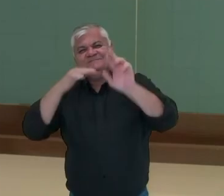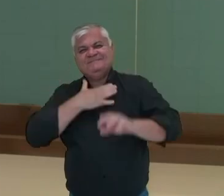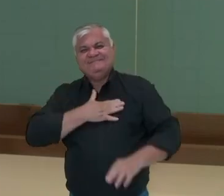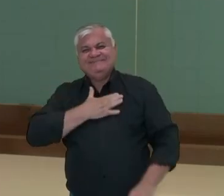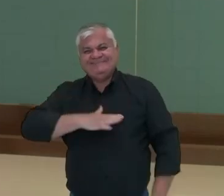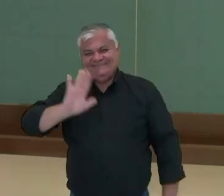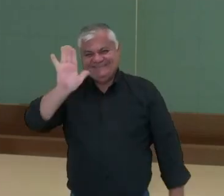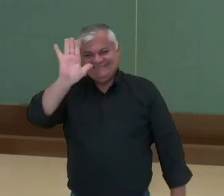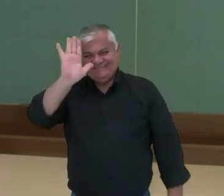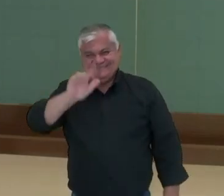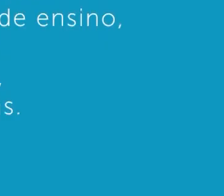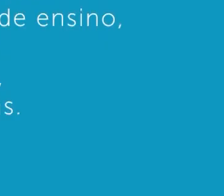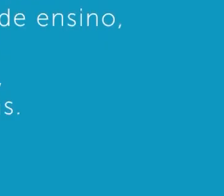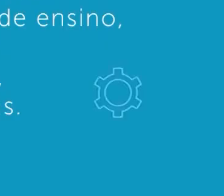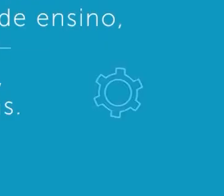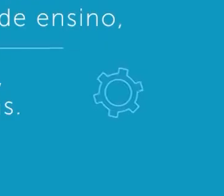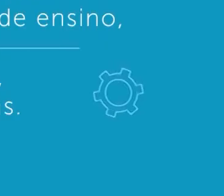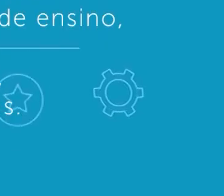e até breve.